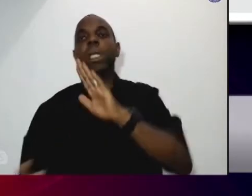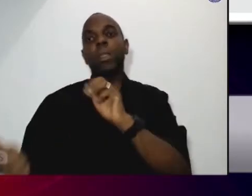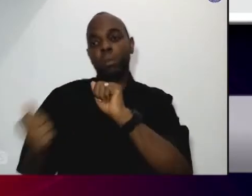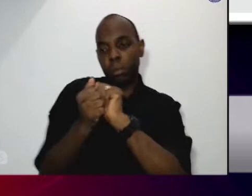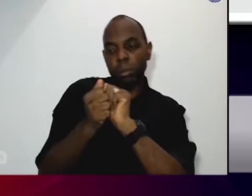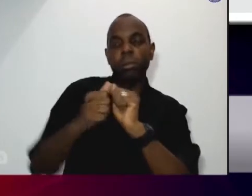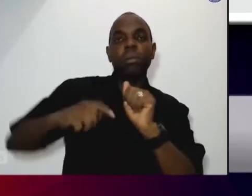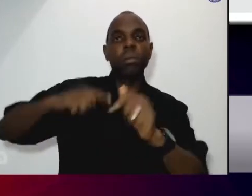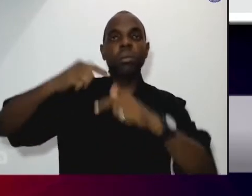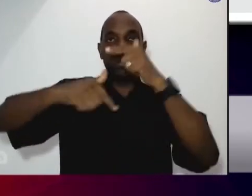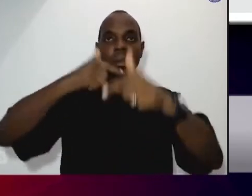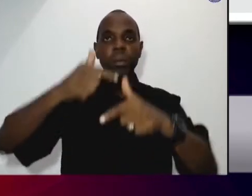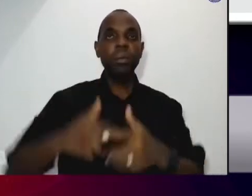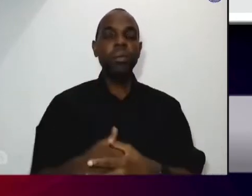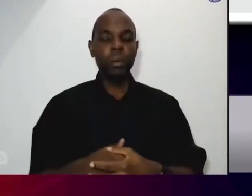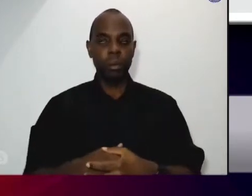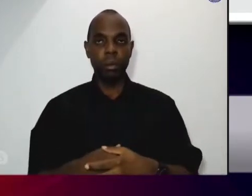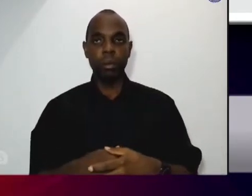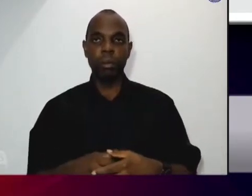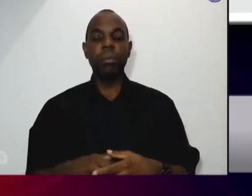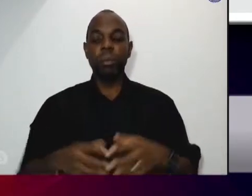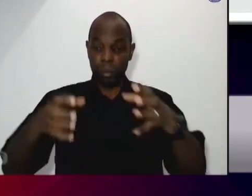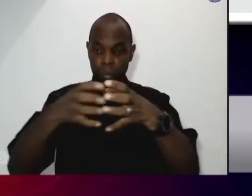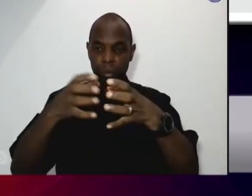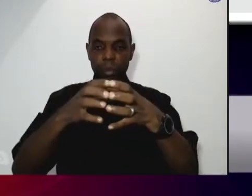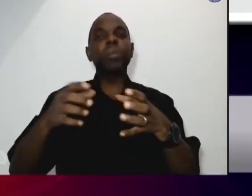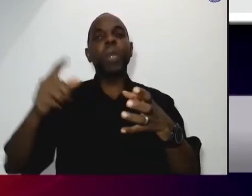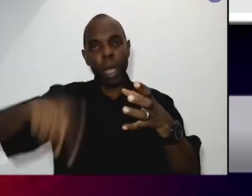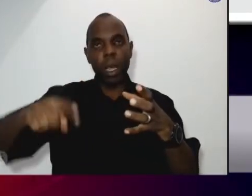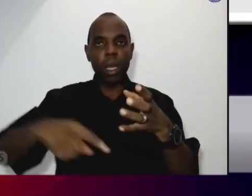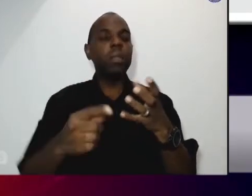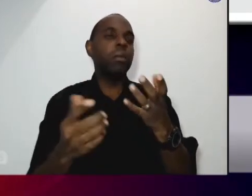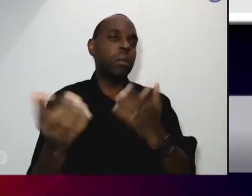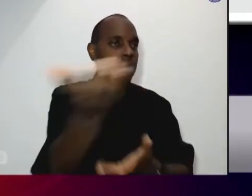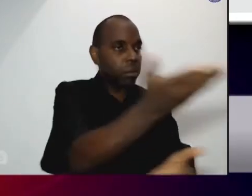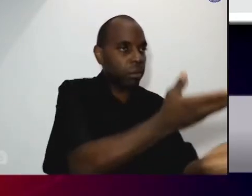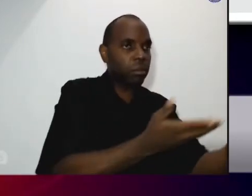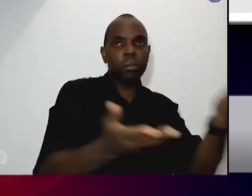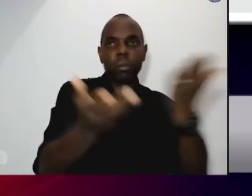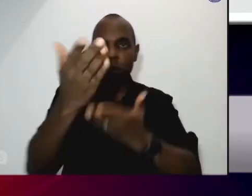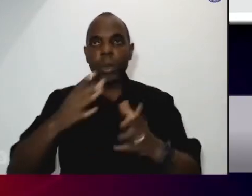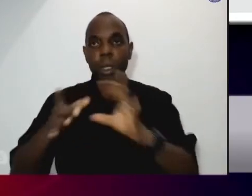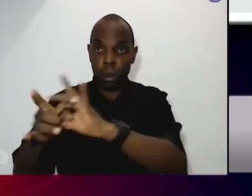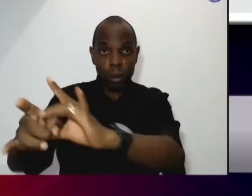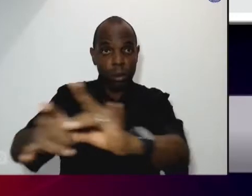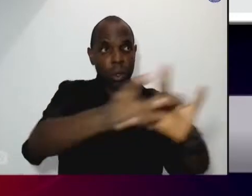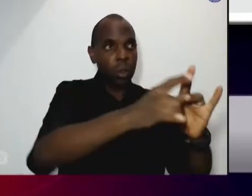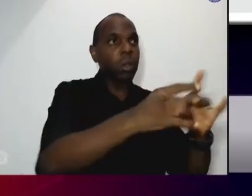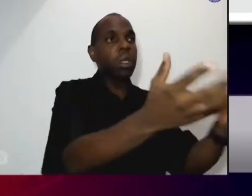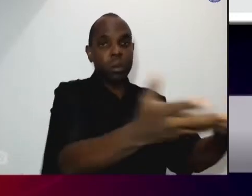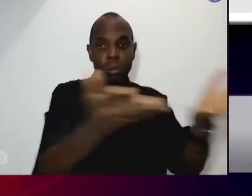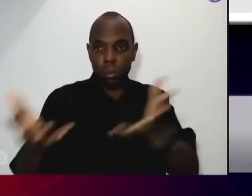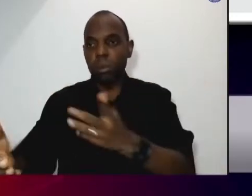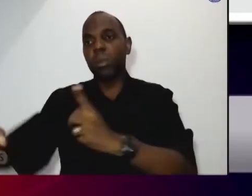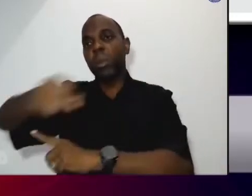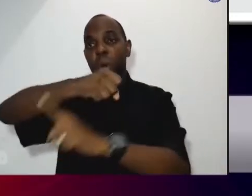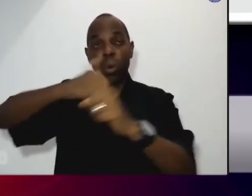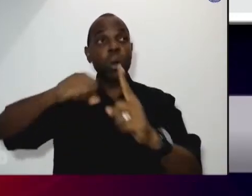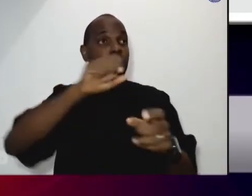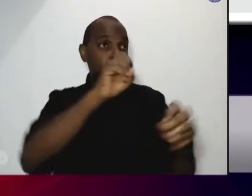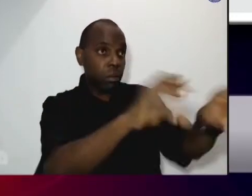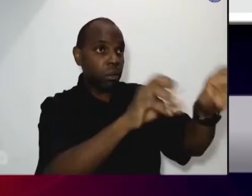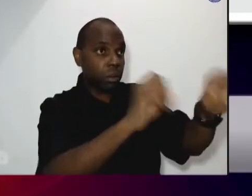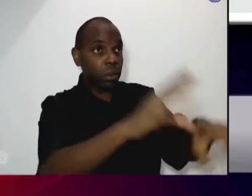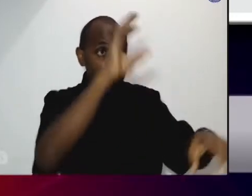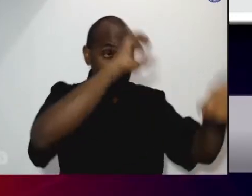Nossa Missão é promover a inclusão social das crianças e adolescentes através do conhecimento e da informação. Eles precisam